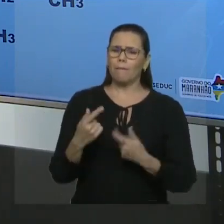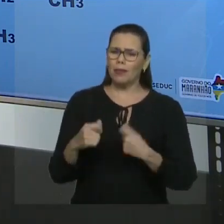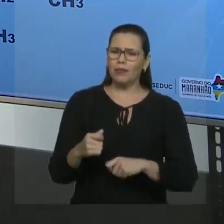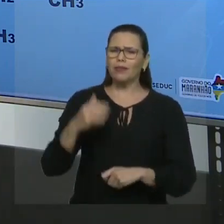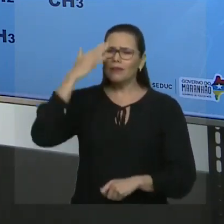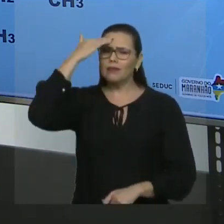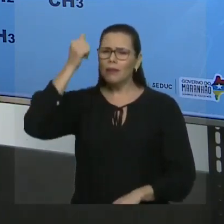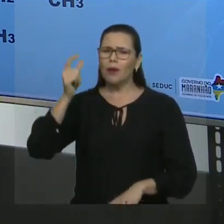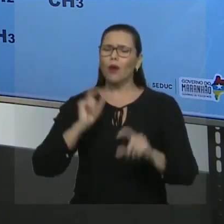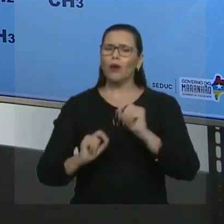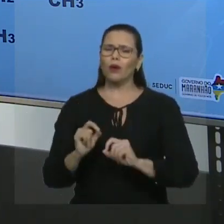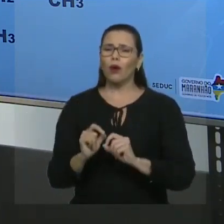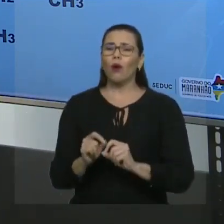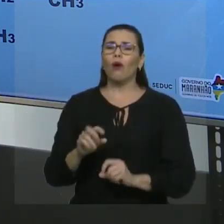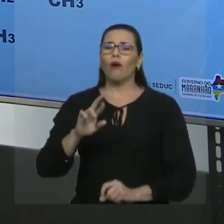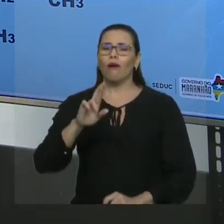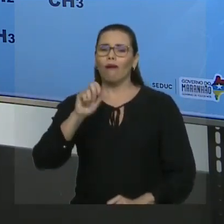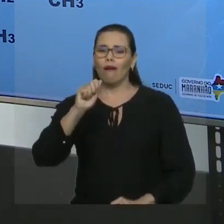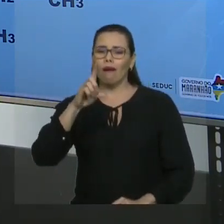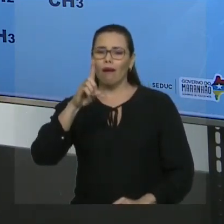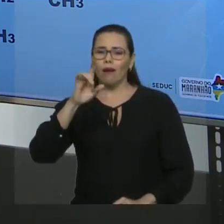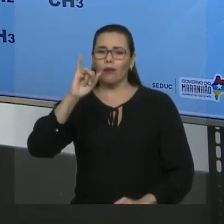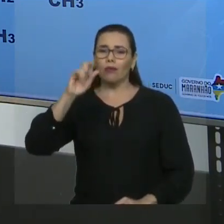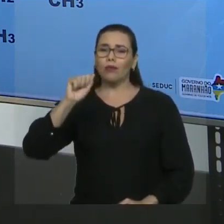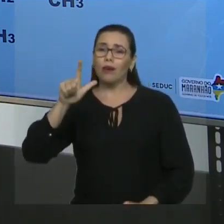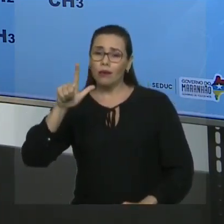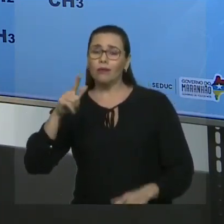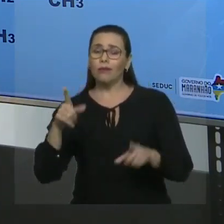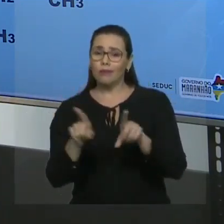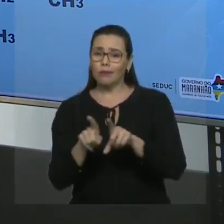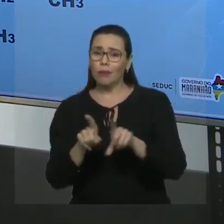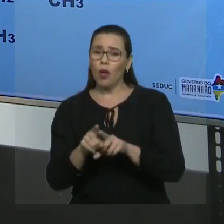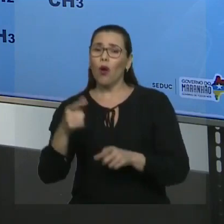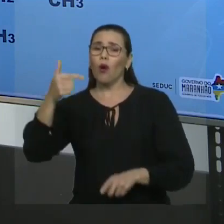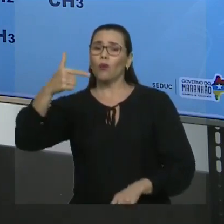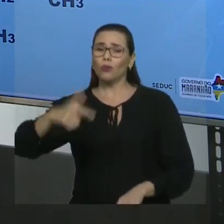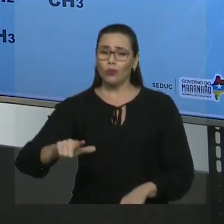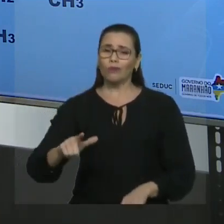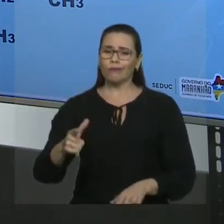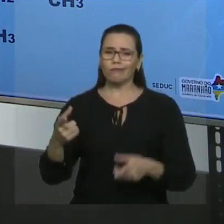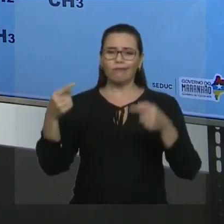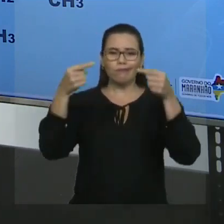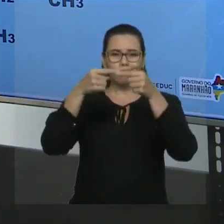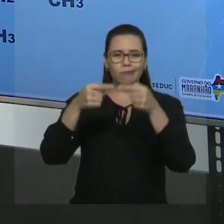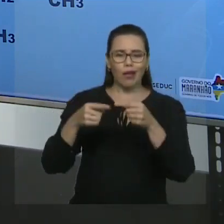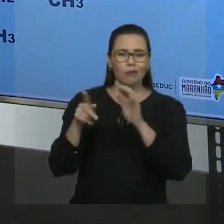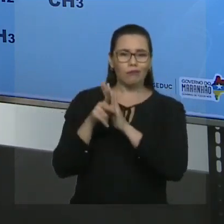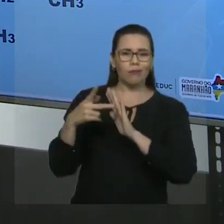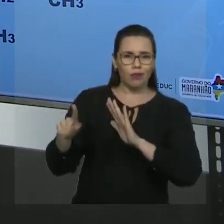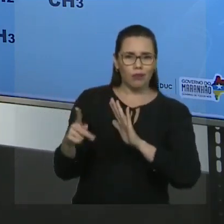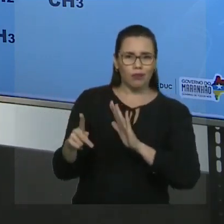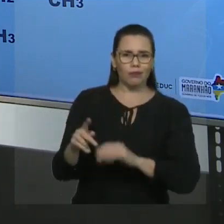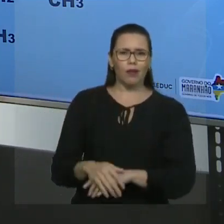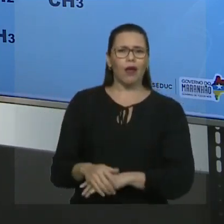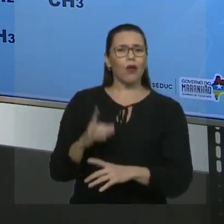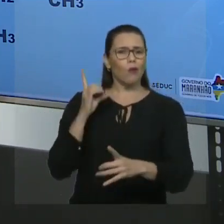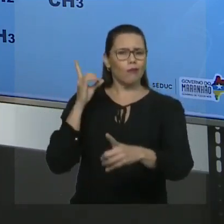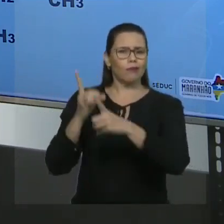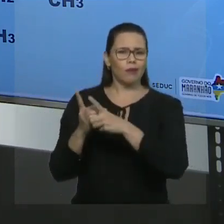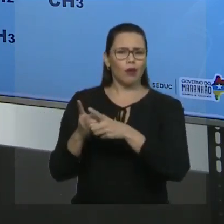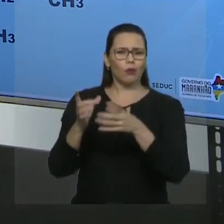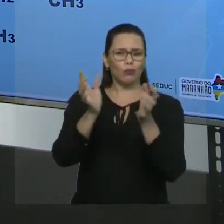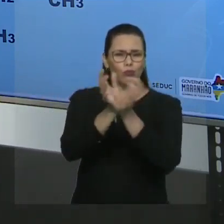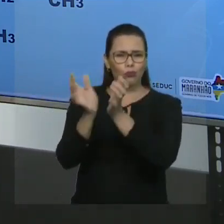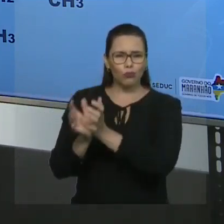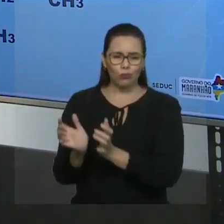os chamados radicais. Ok? Então eu acho a cadeia principal para quê? Para achar, na mesma hora, os radicais ou os grupos